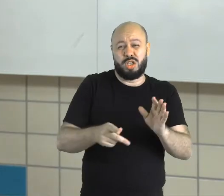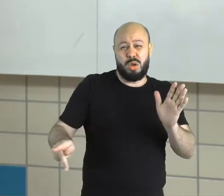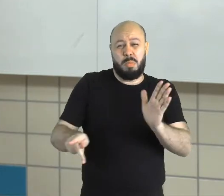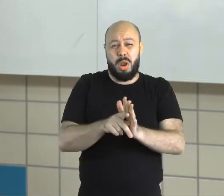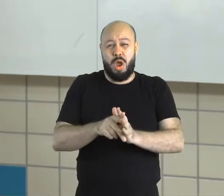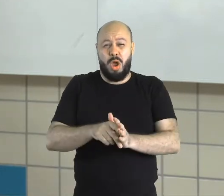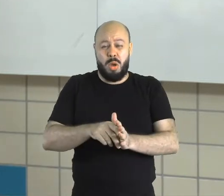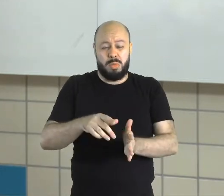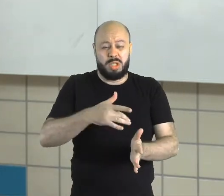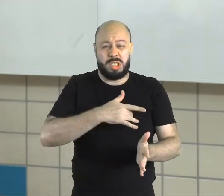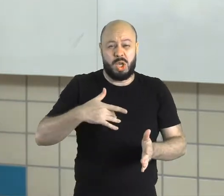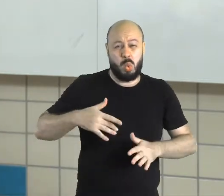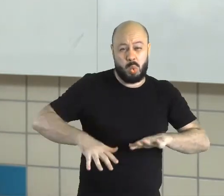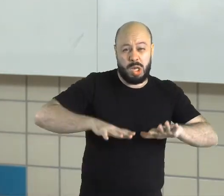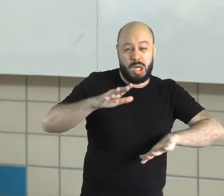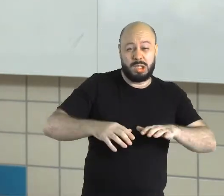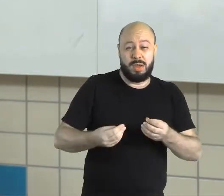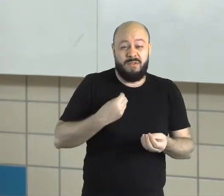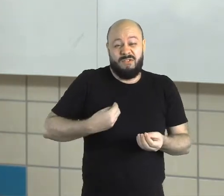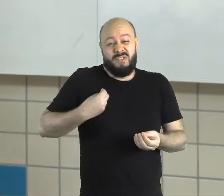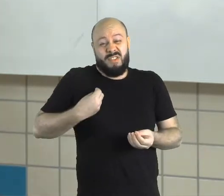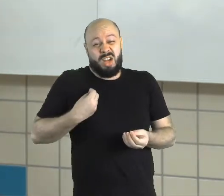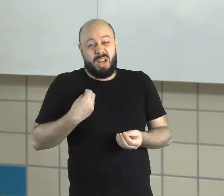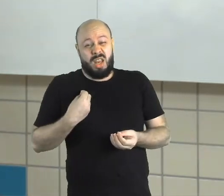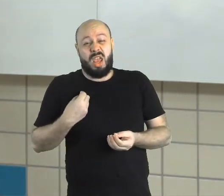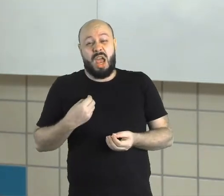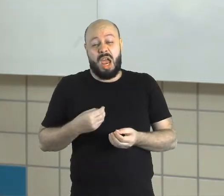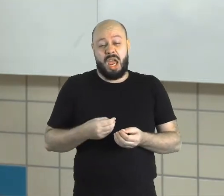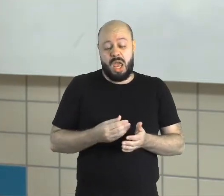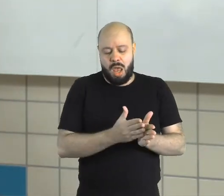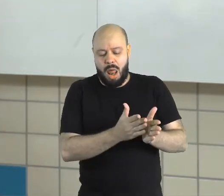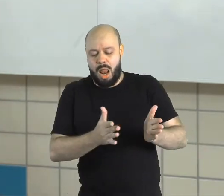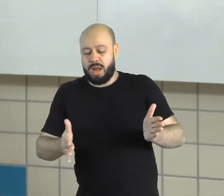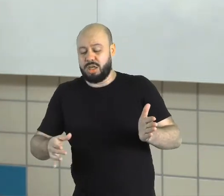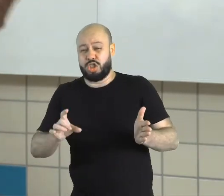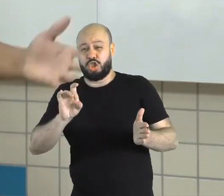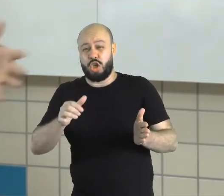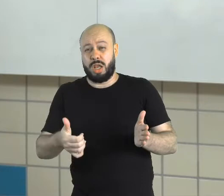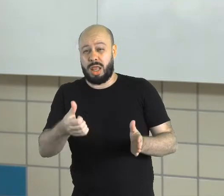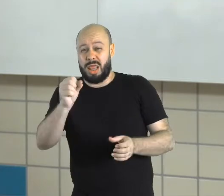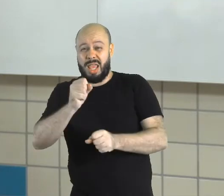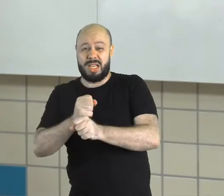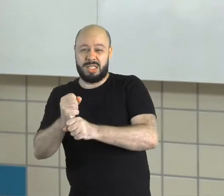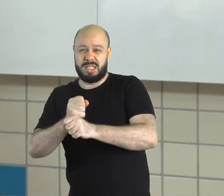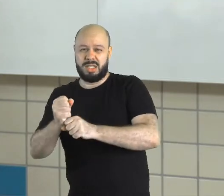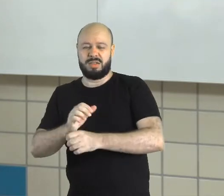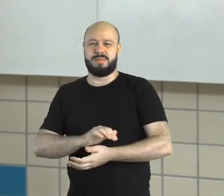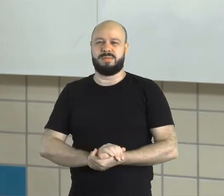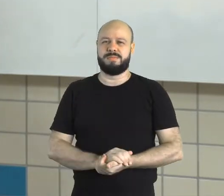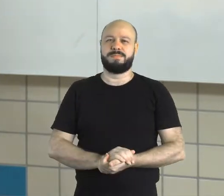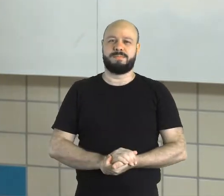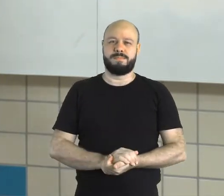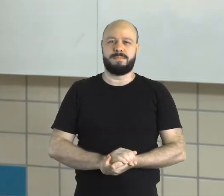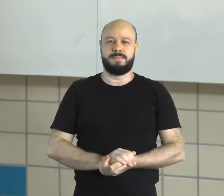que eles eram submetidos. Então, a vida útil do escravo aqui no Brasil era apenas de 10 anos, beleza?